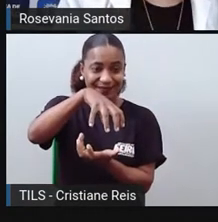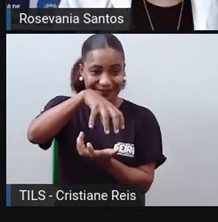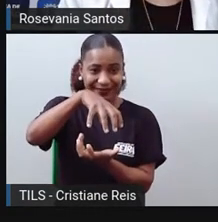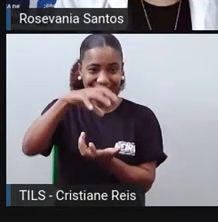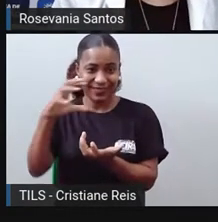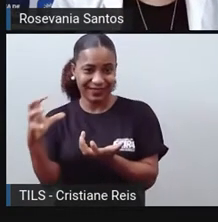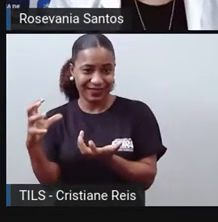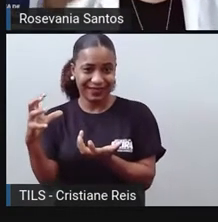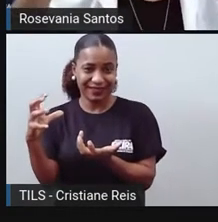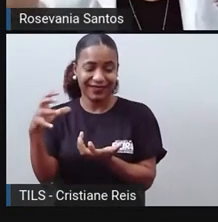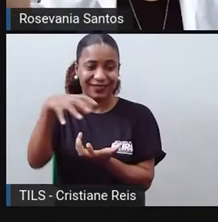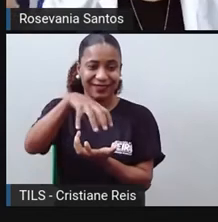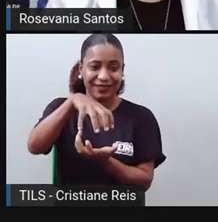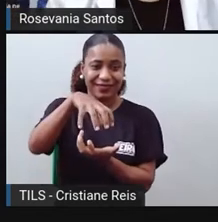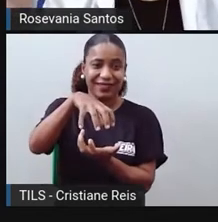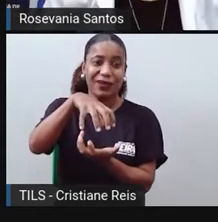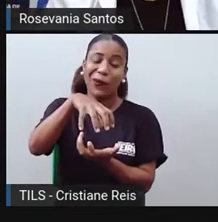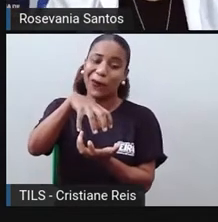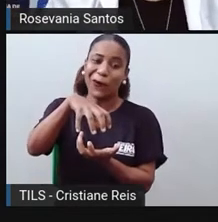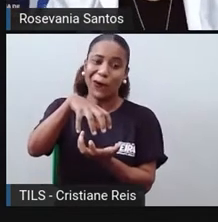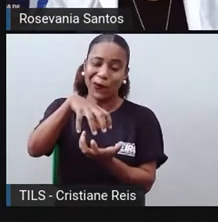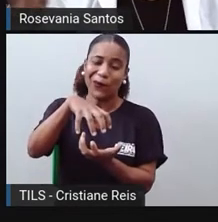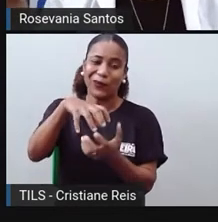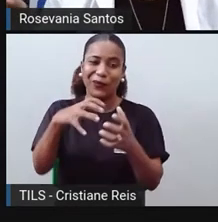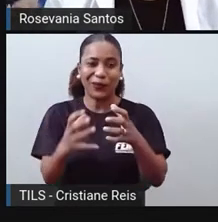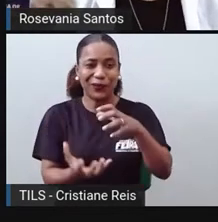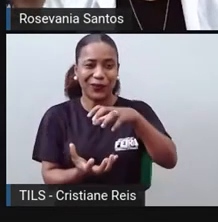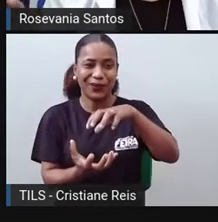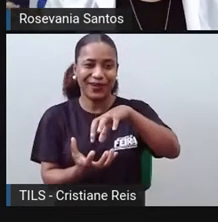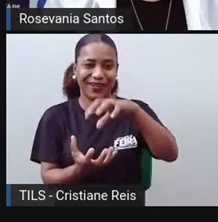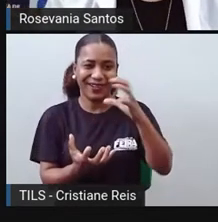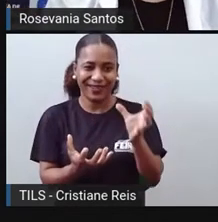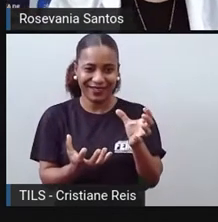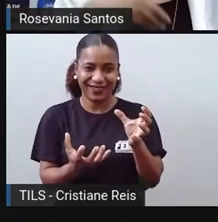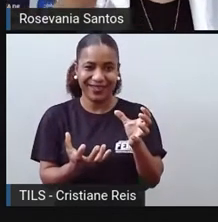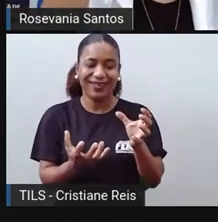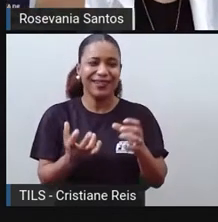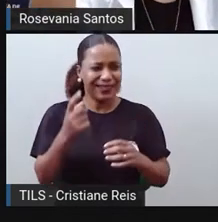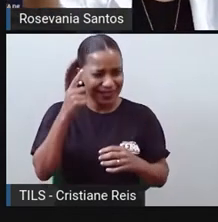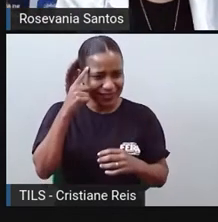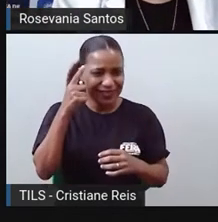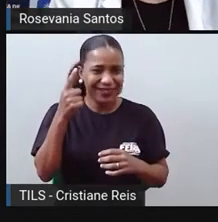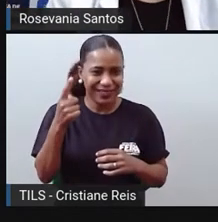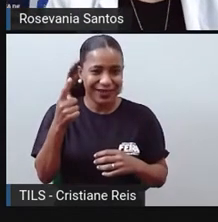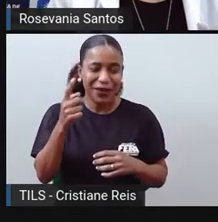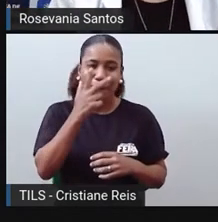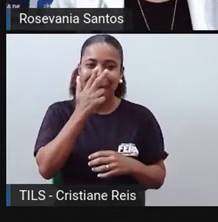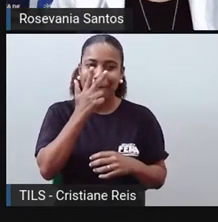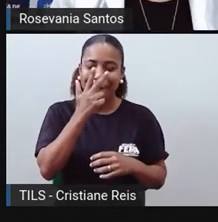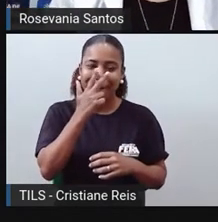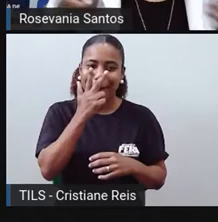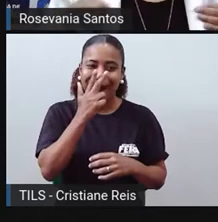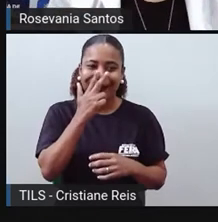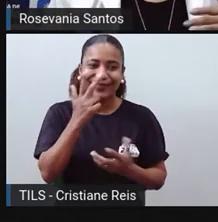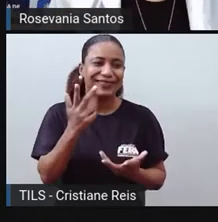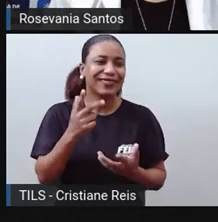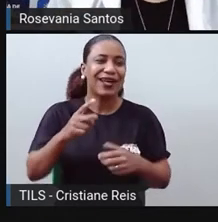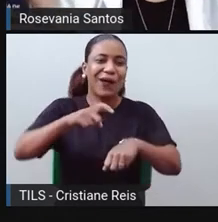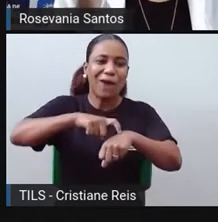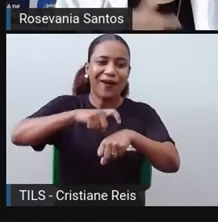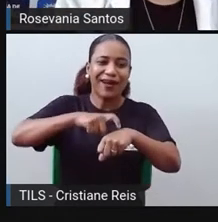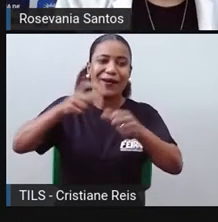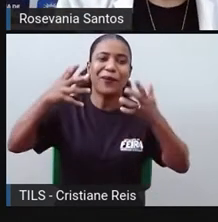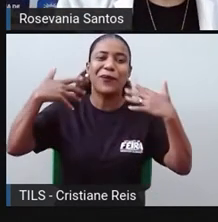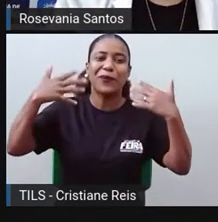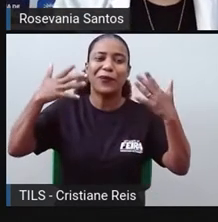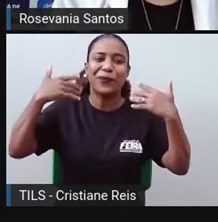ou acrescentar um dia, tipo no horário de verão, que chega meia-noite e a gente diminui uma hora, ou chega meia-noite e a